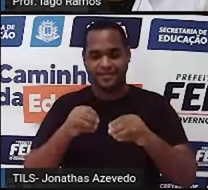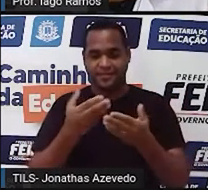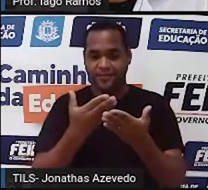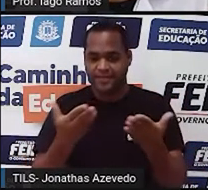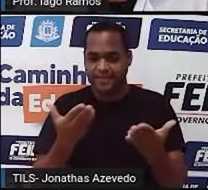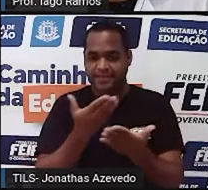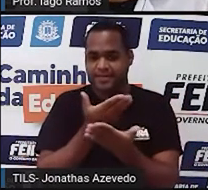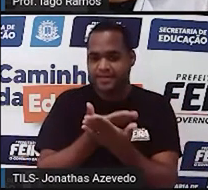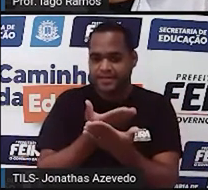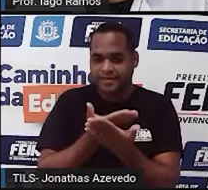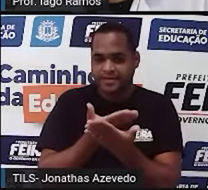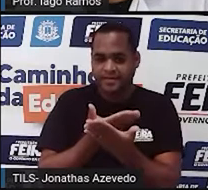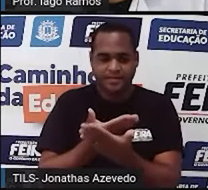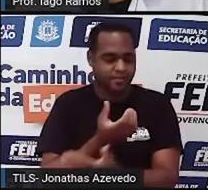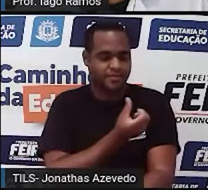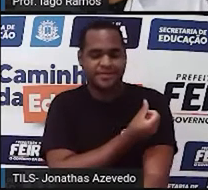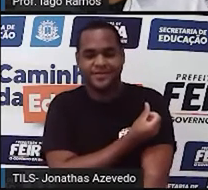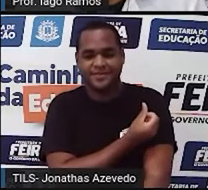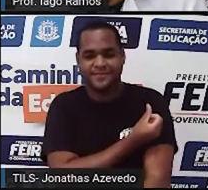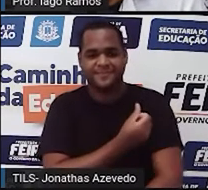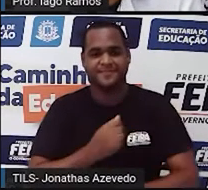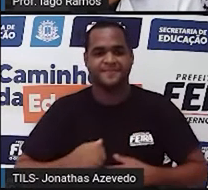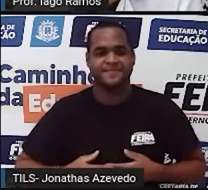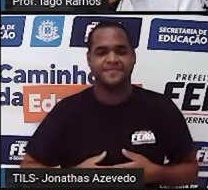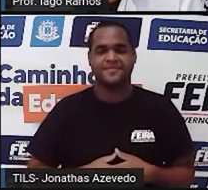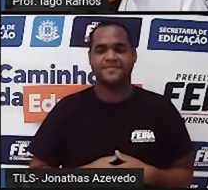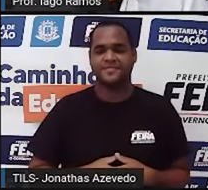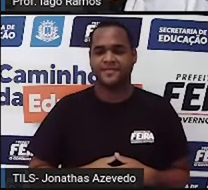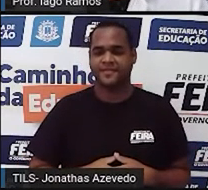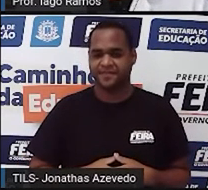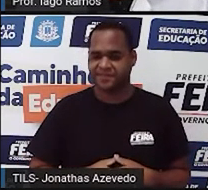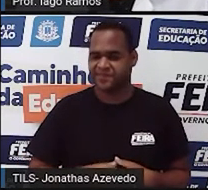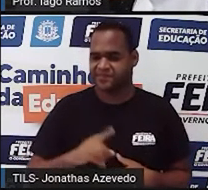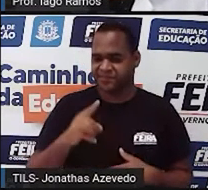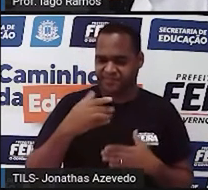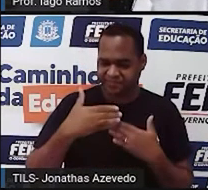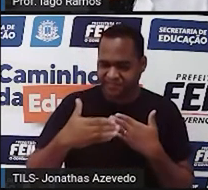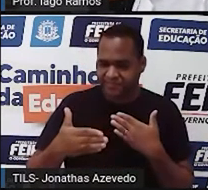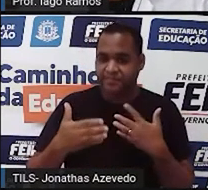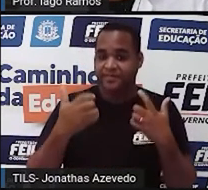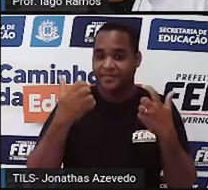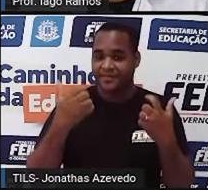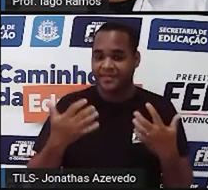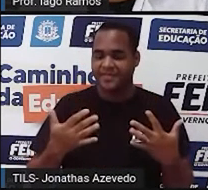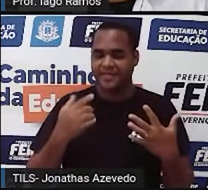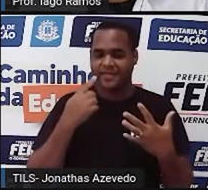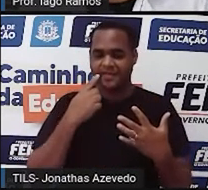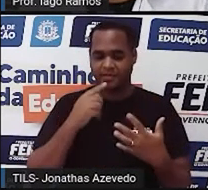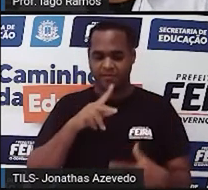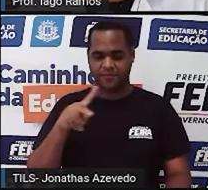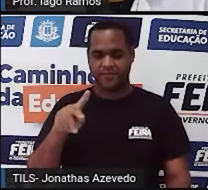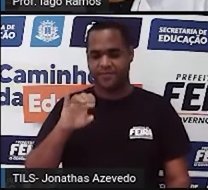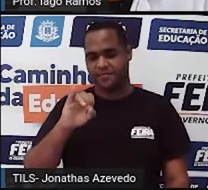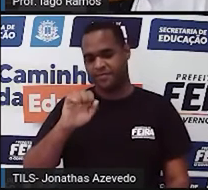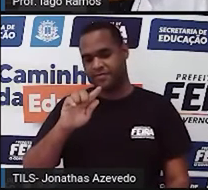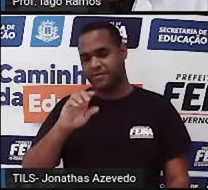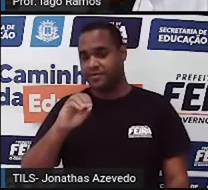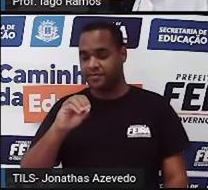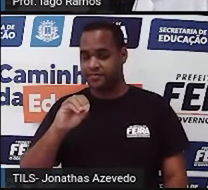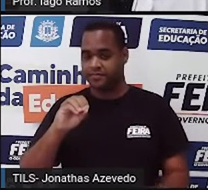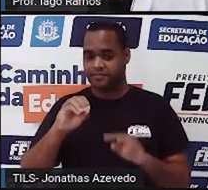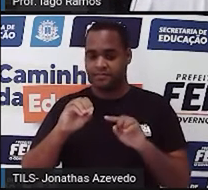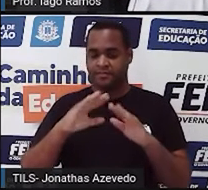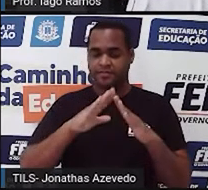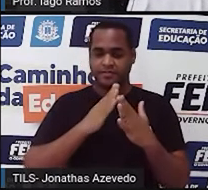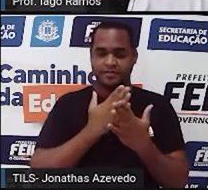estudante do sexto ano, tá bom? Vamos lá, sem perder tempo, né? Eu sou o professor Iago Ramos, venho